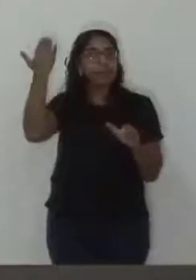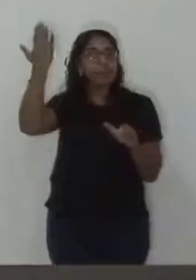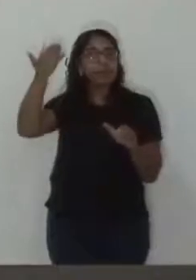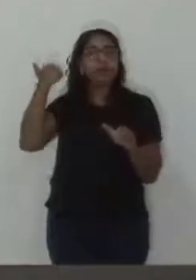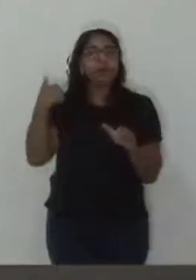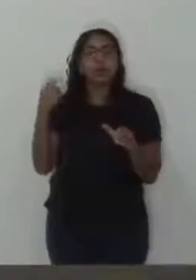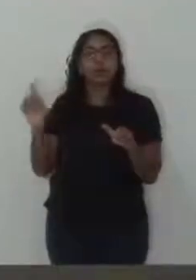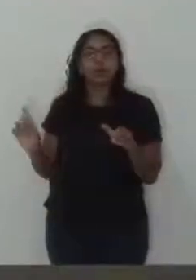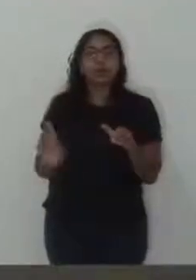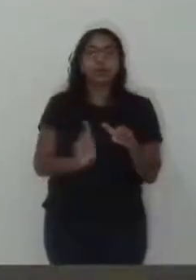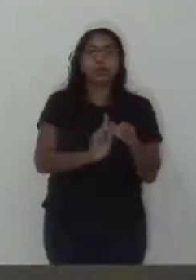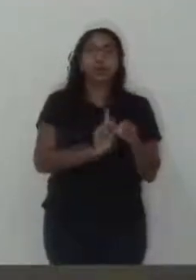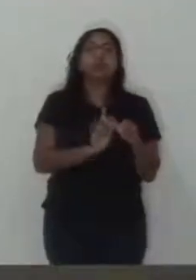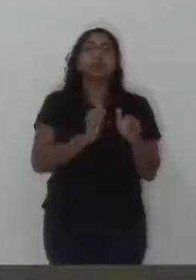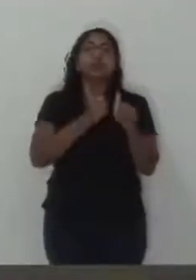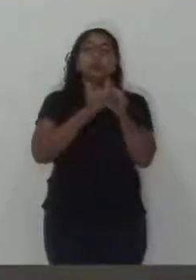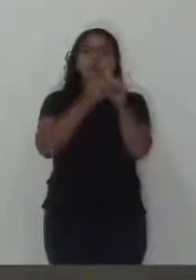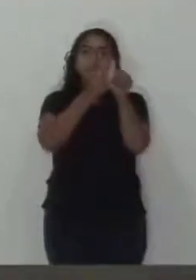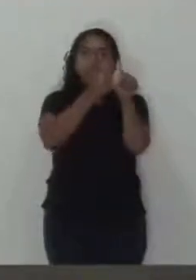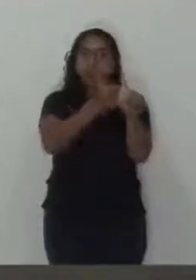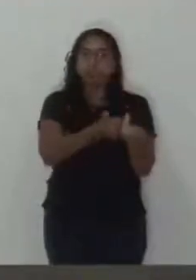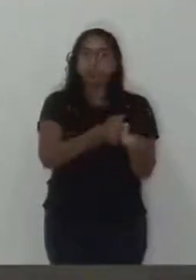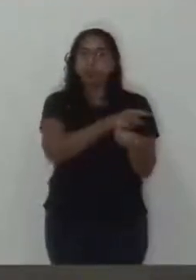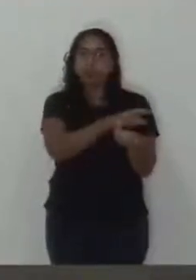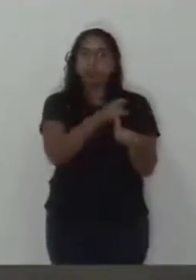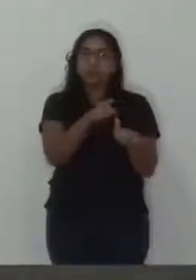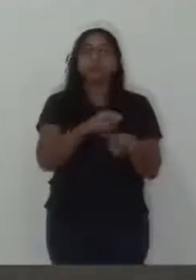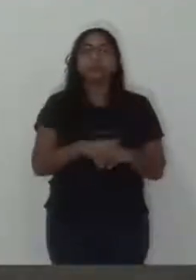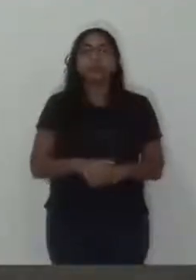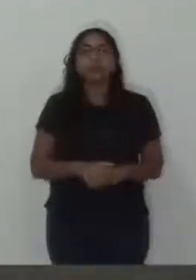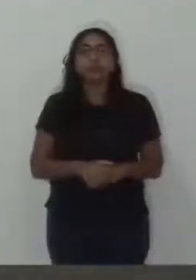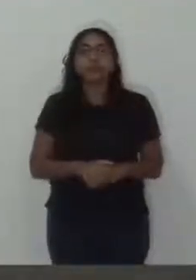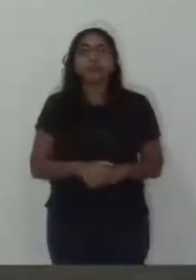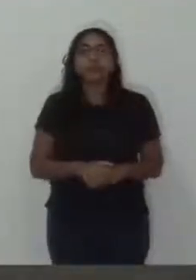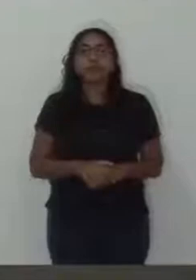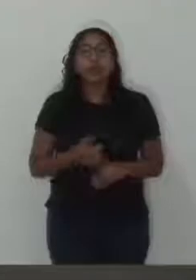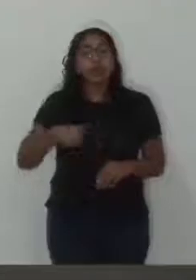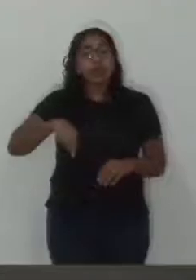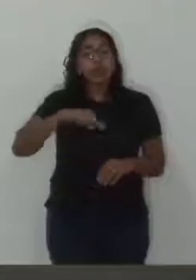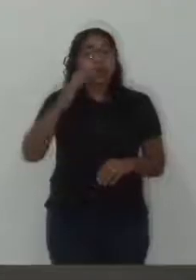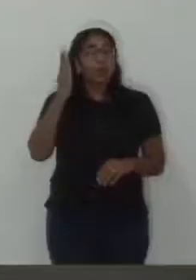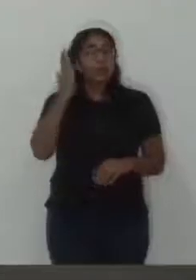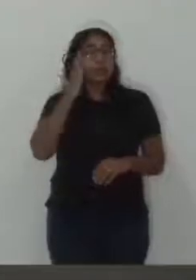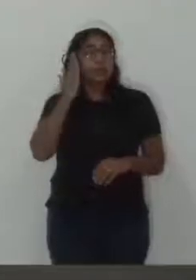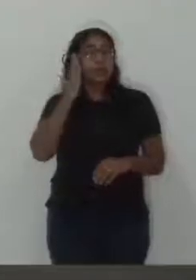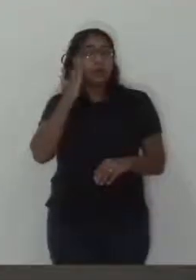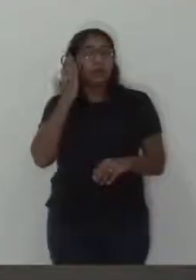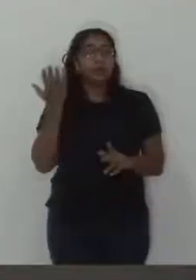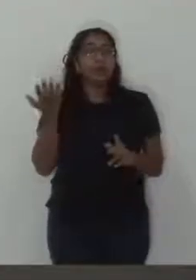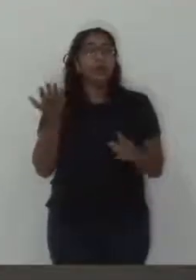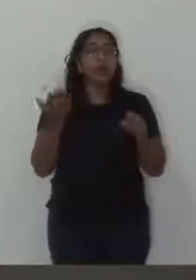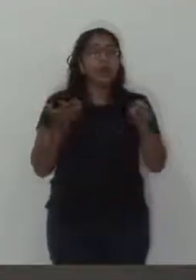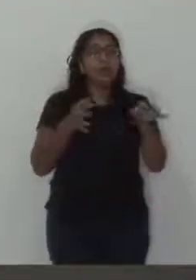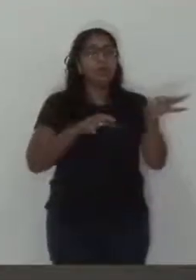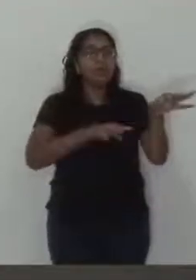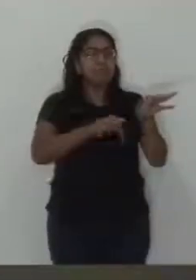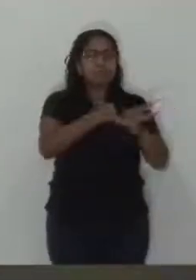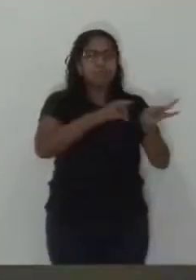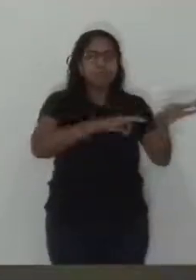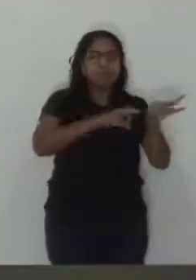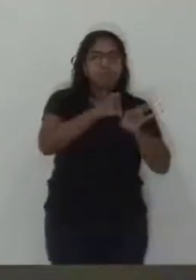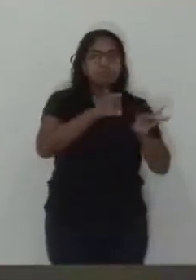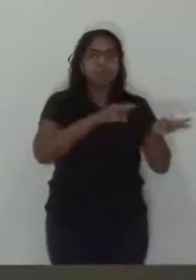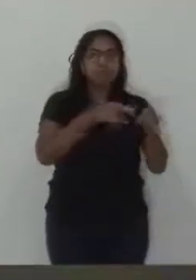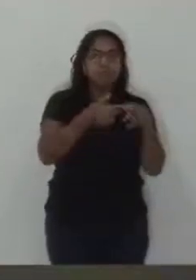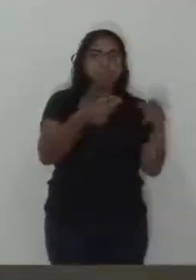e acompanho também de perto o trabalho dos outros. A gente sabe que não é fácil montar um bloco,